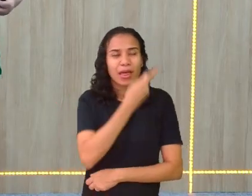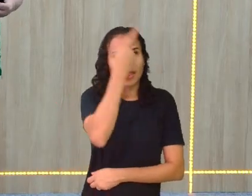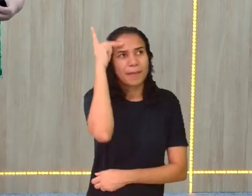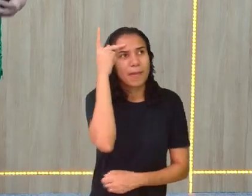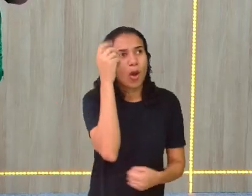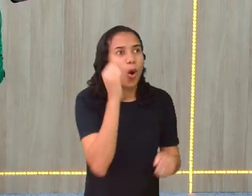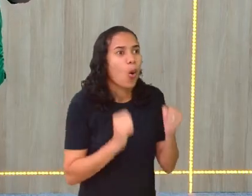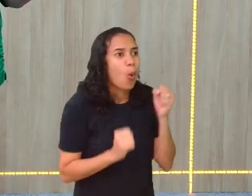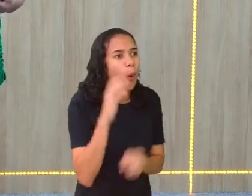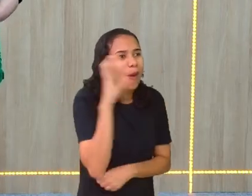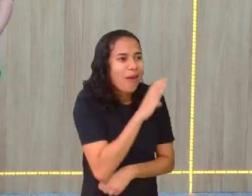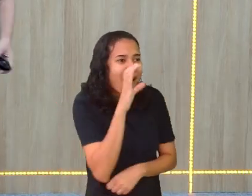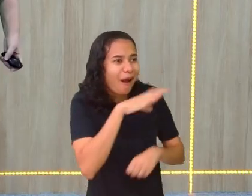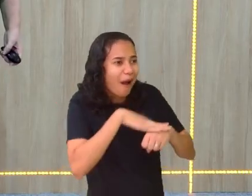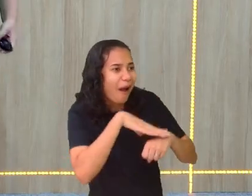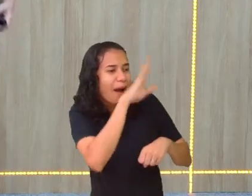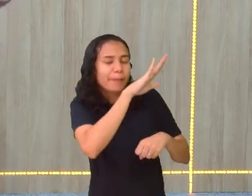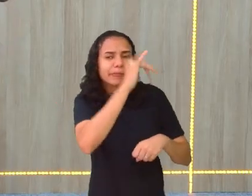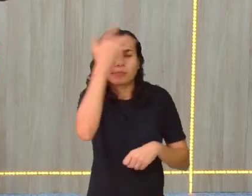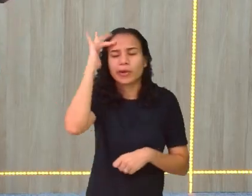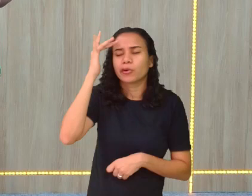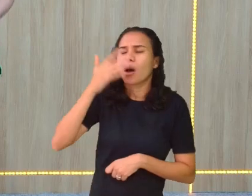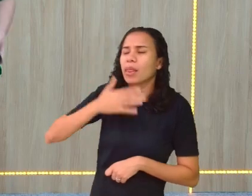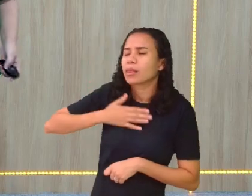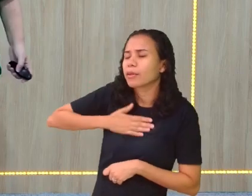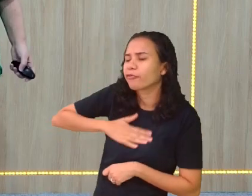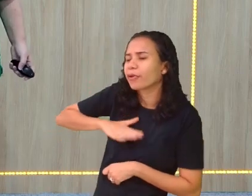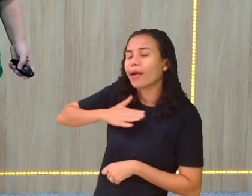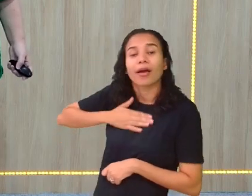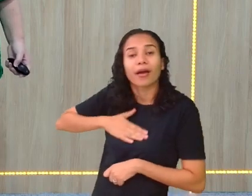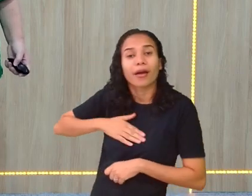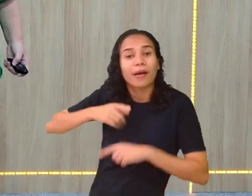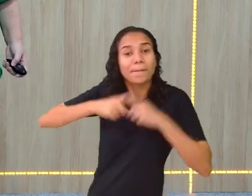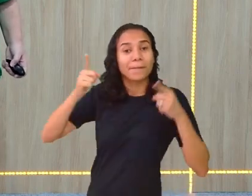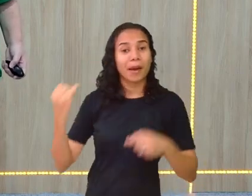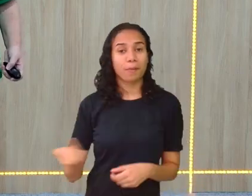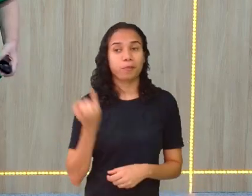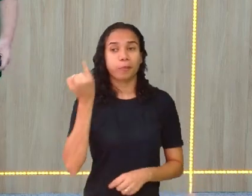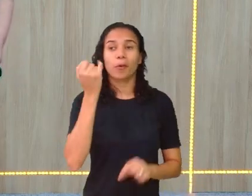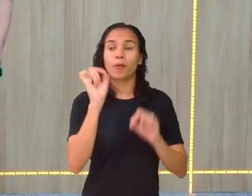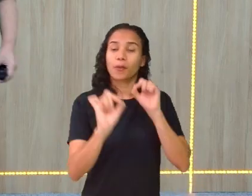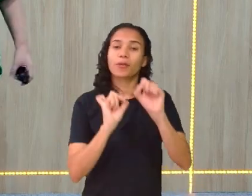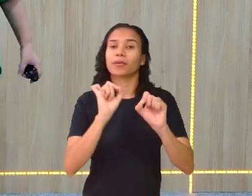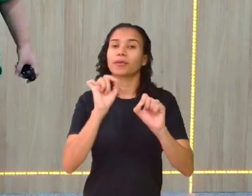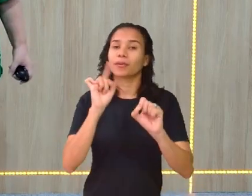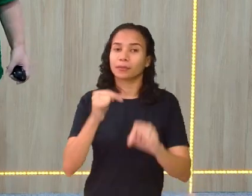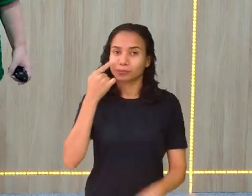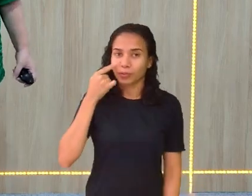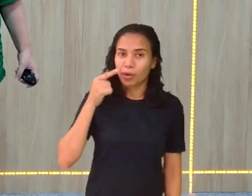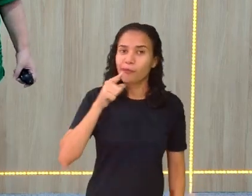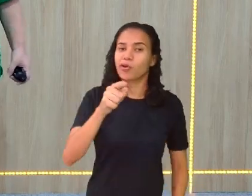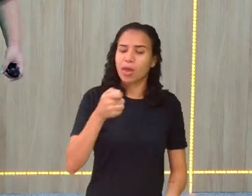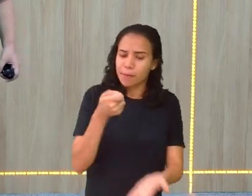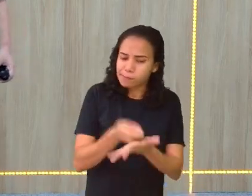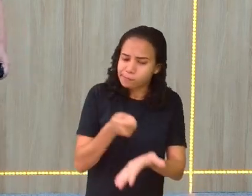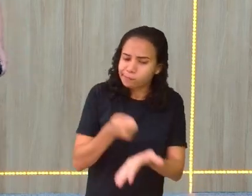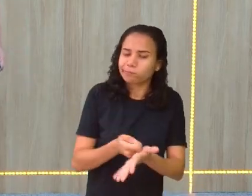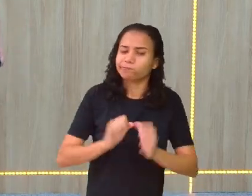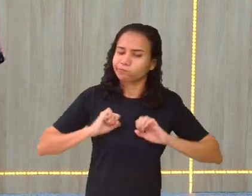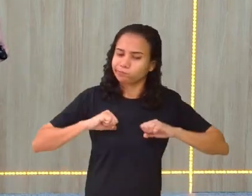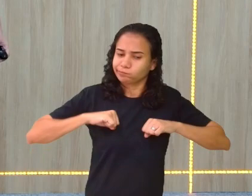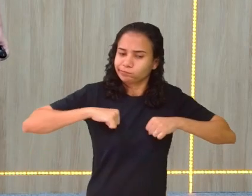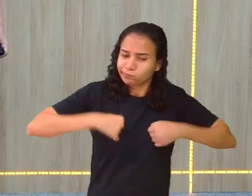corre mais do que o outro, tem gente que vai mais lento, mas o mais importante é que se você persistir, tiver